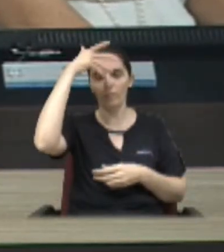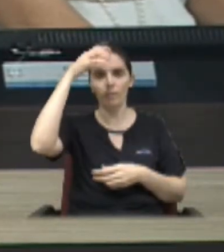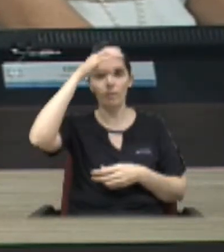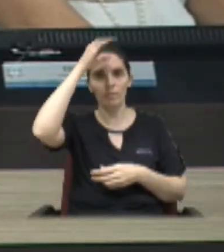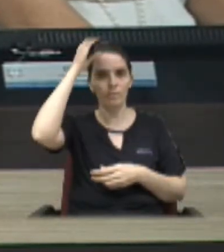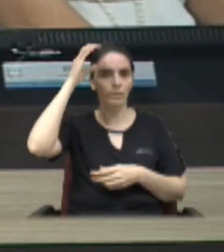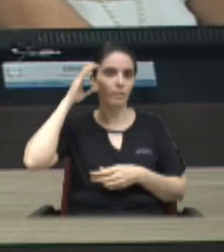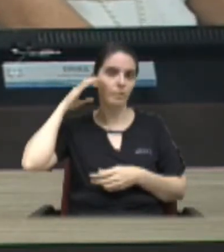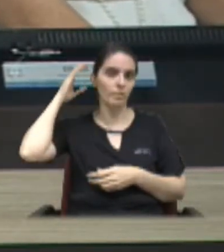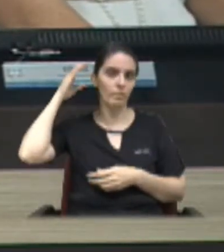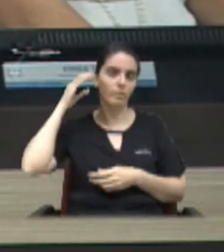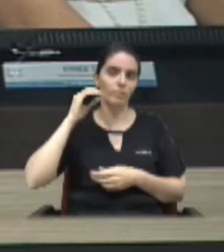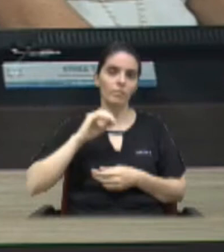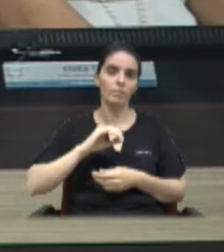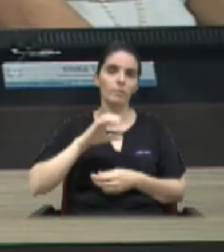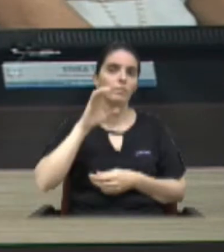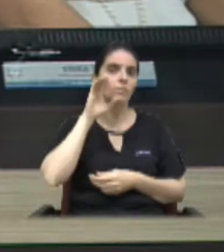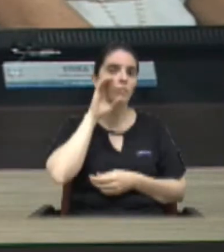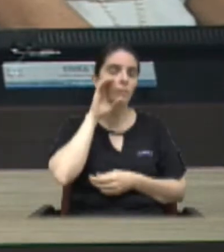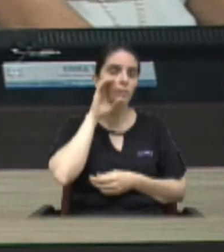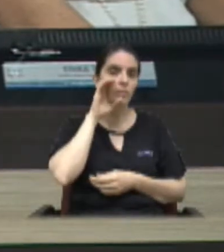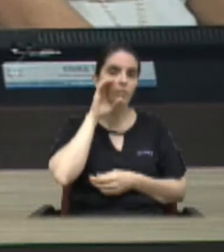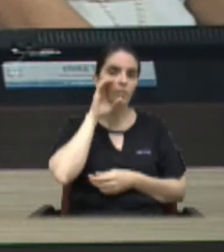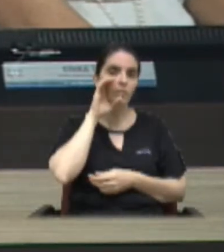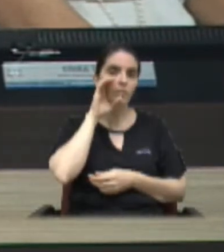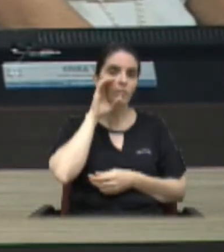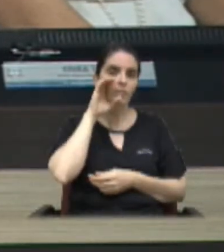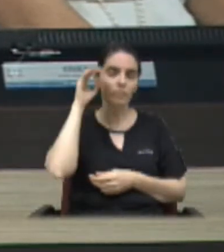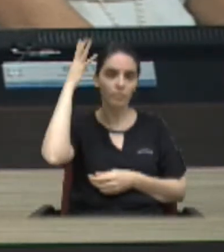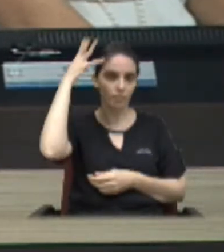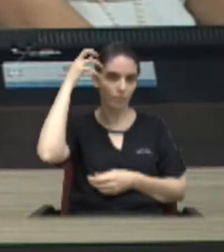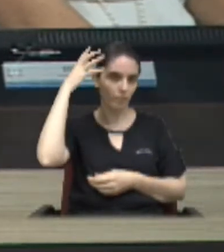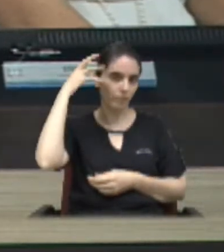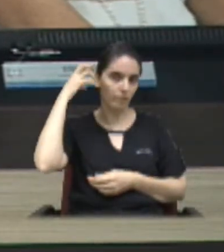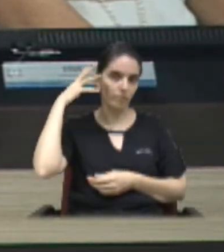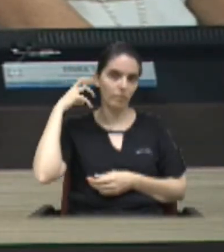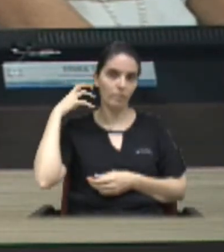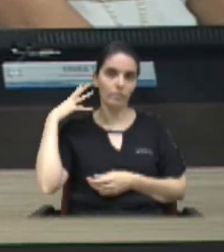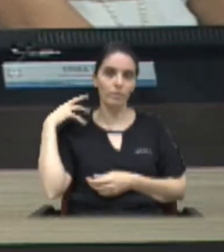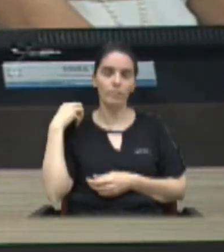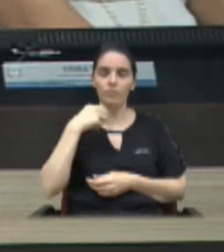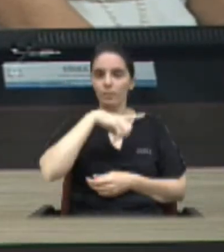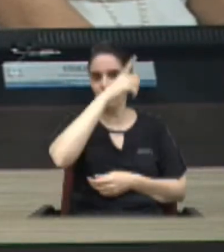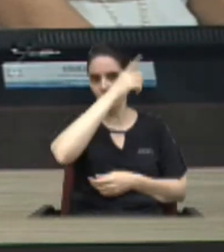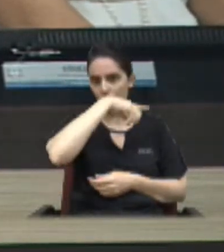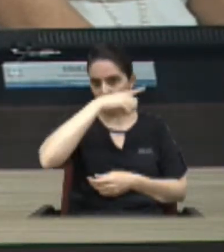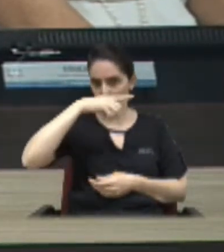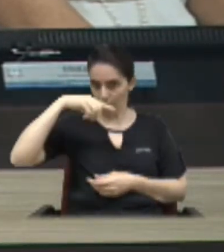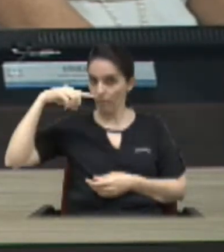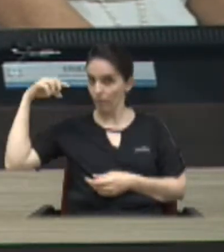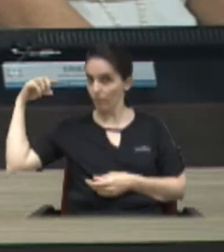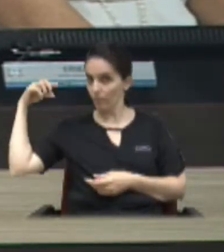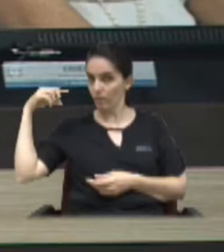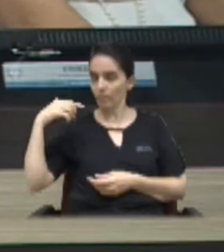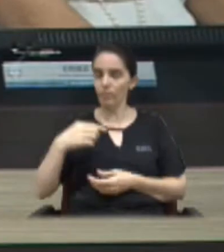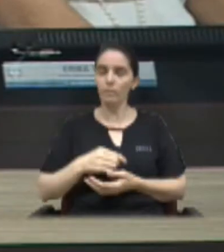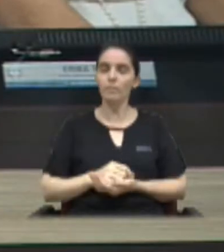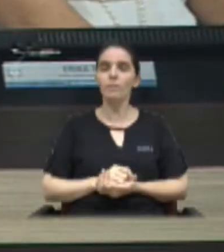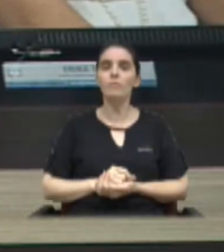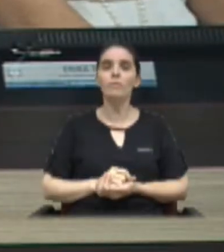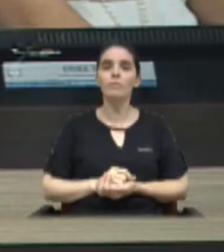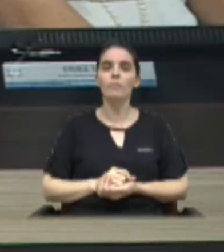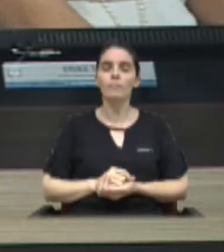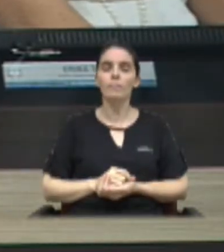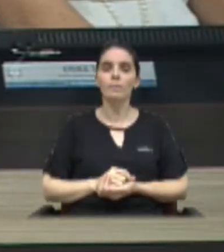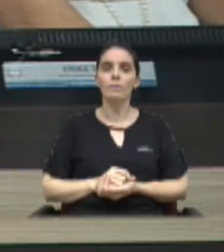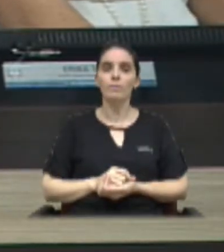de Moraes Pontes Constância Bebt Dutra Lucineis Aparecida Bogo e Mayra Rosana Gama de Araújo Silva da Costa